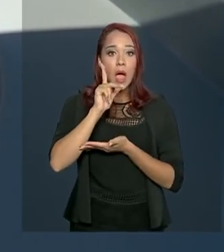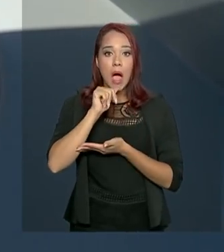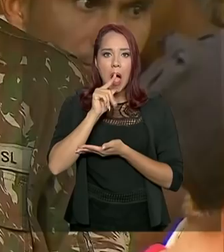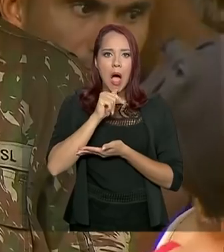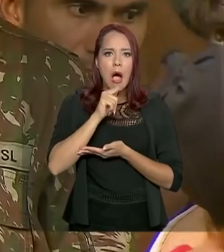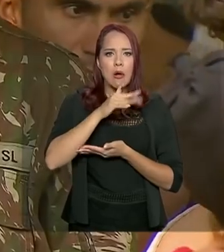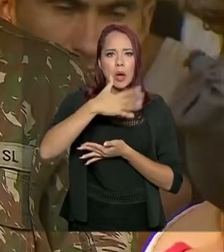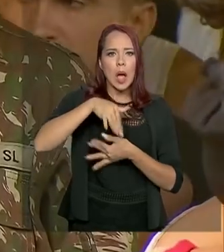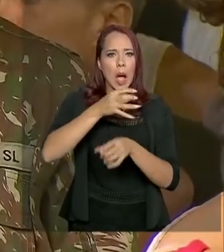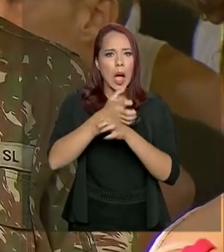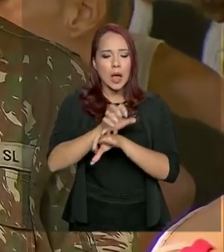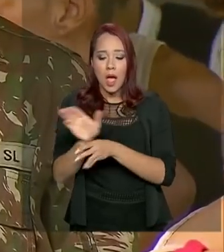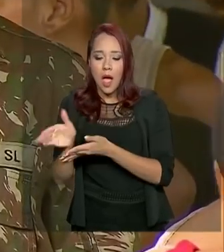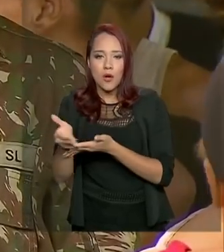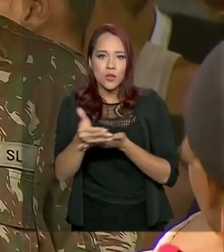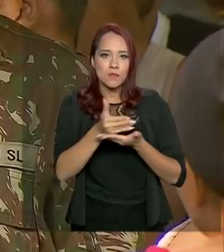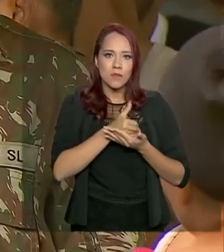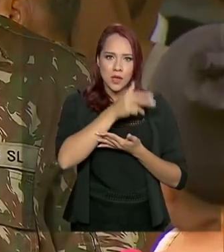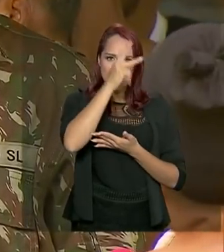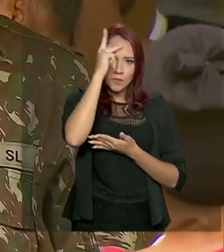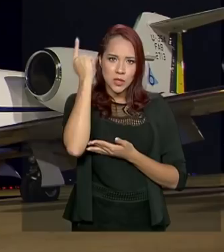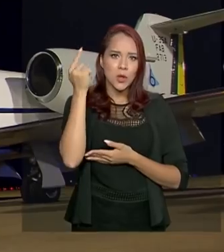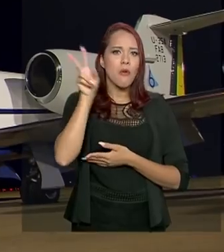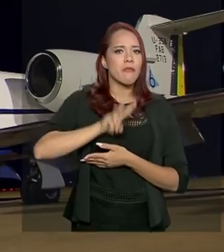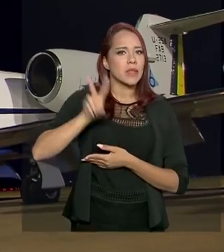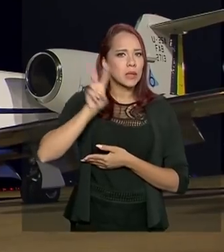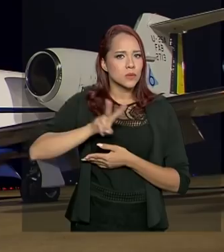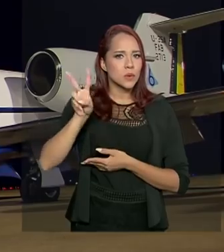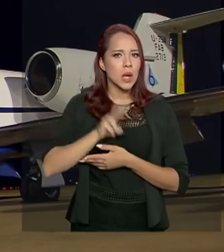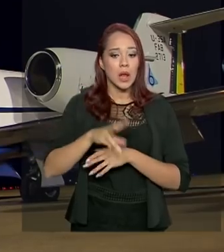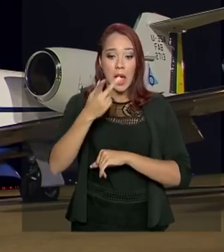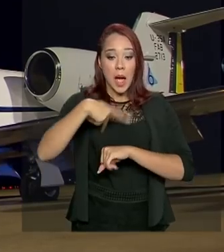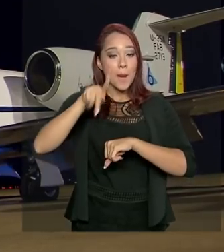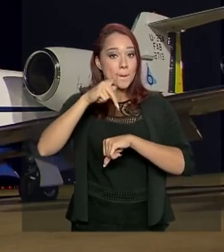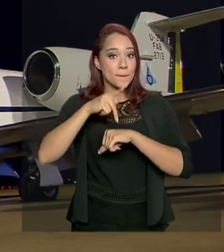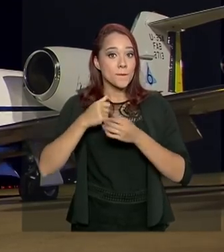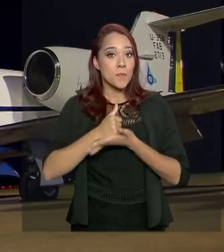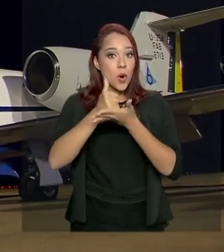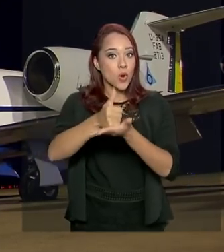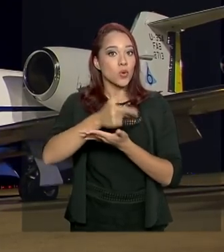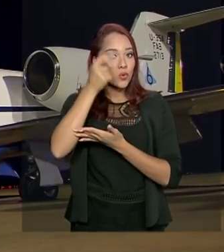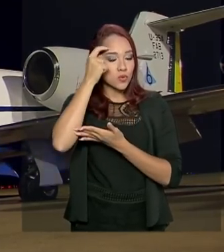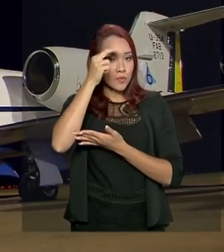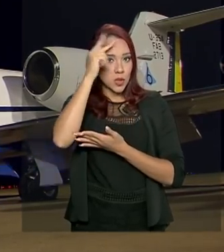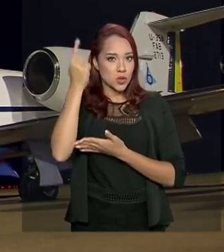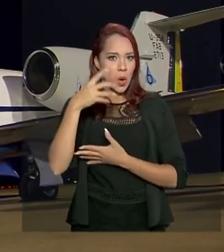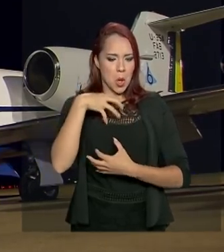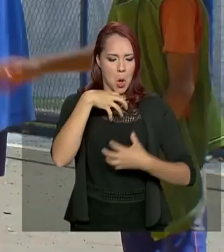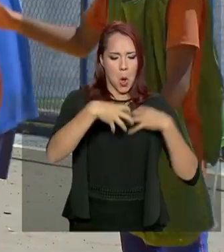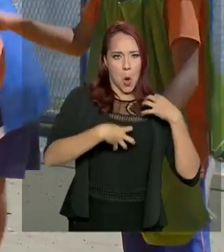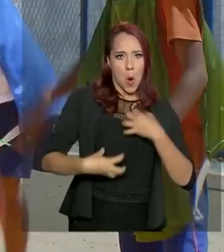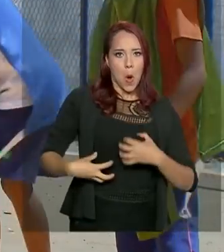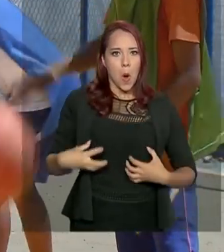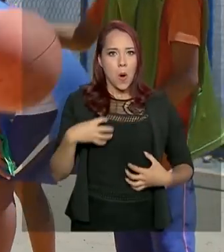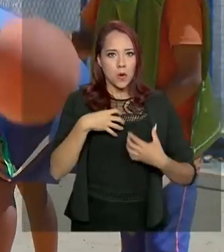semiárido, acolhimento de imigrantes venezuelanos, apoio logístico para transplantes de órgãos humanos. Esporte que